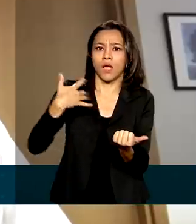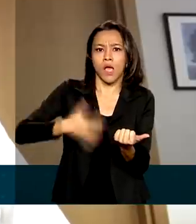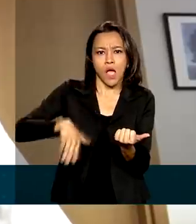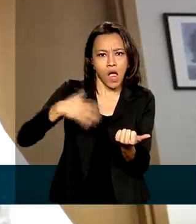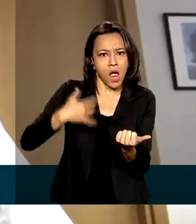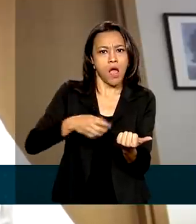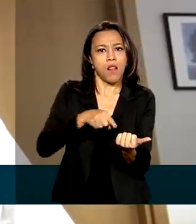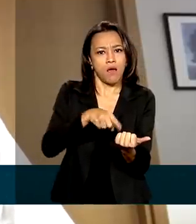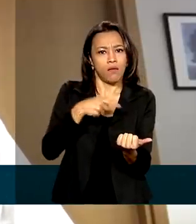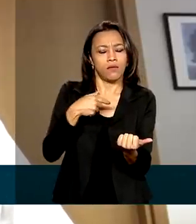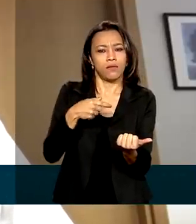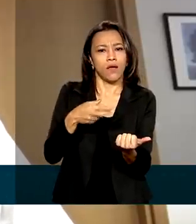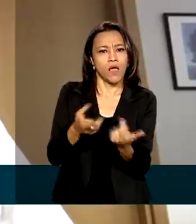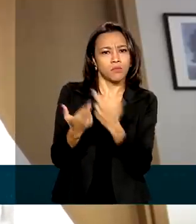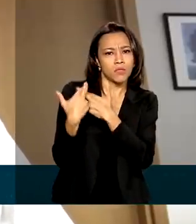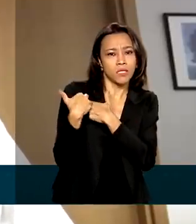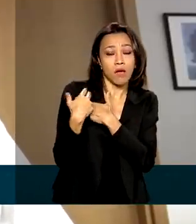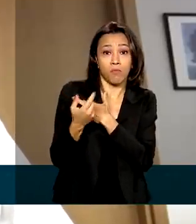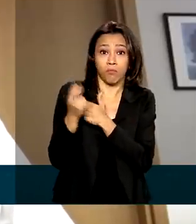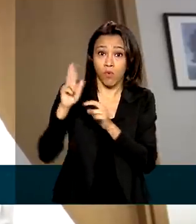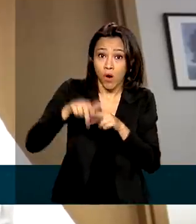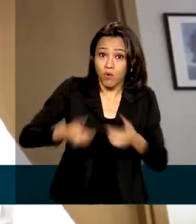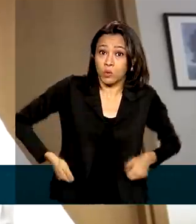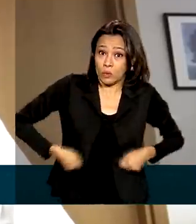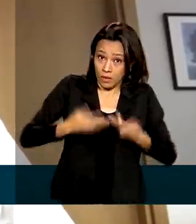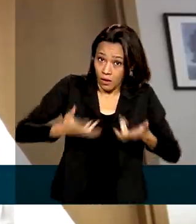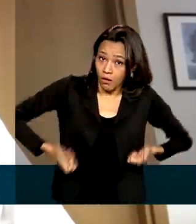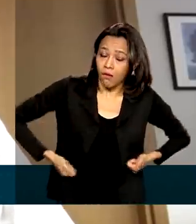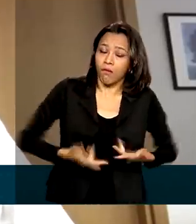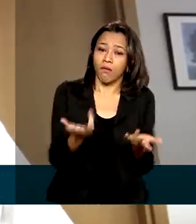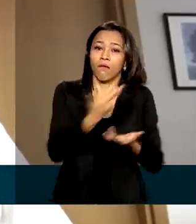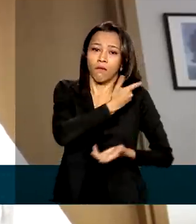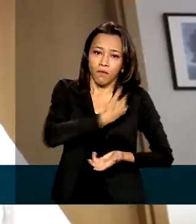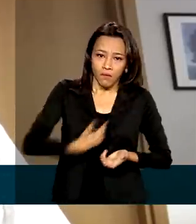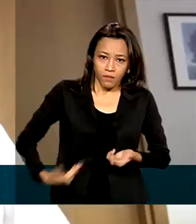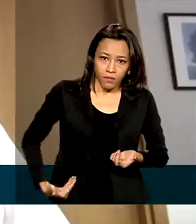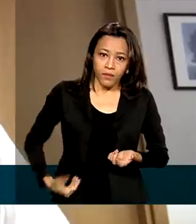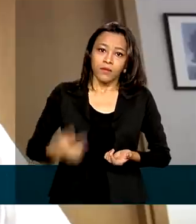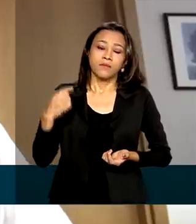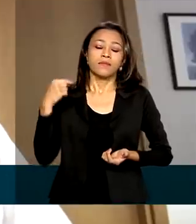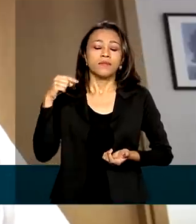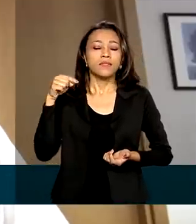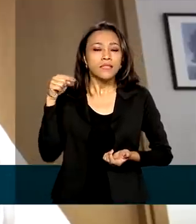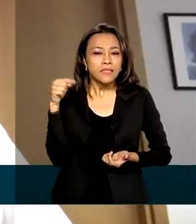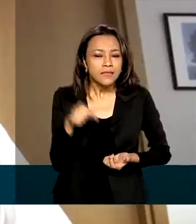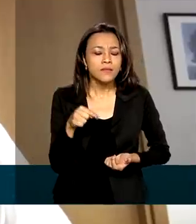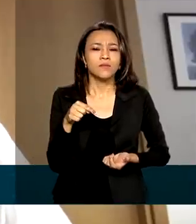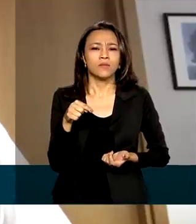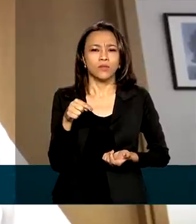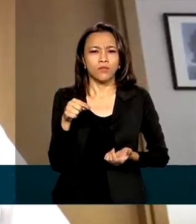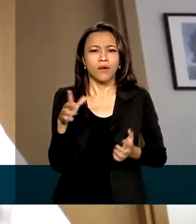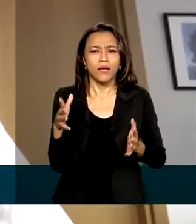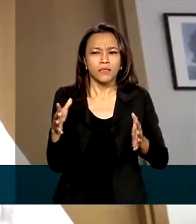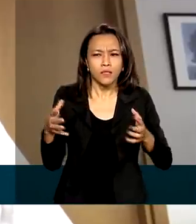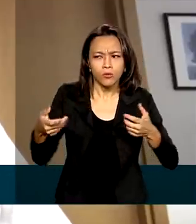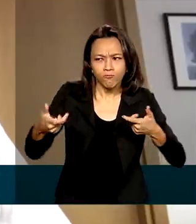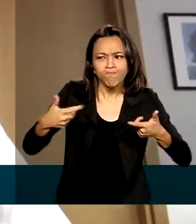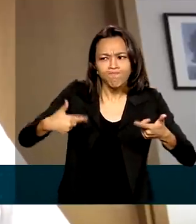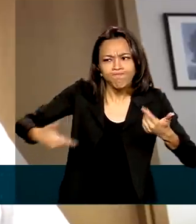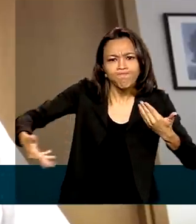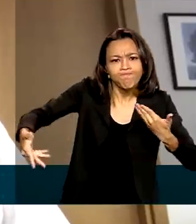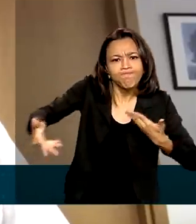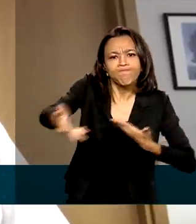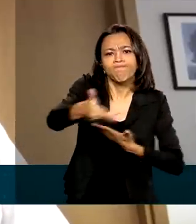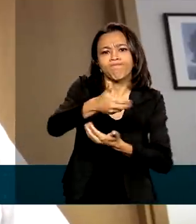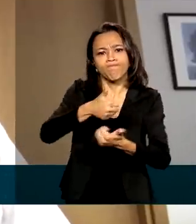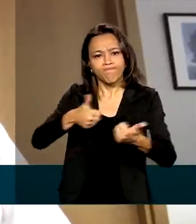volume de gastos do governo. E a perspectiva é que isso vá sendo de alguma forma contornado com a criação de